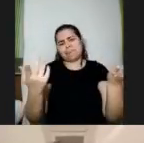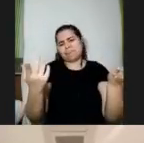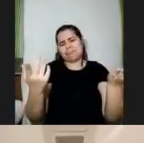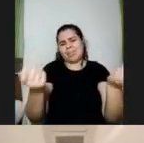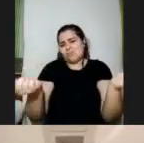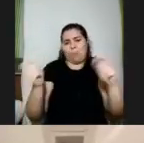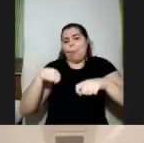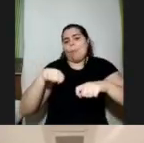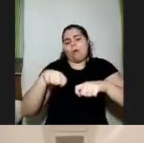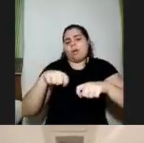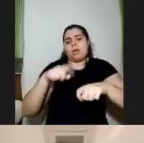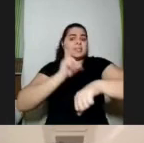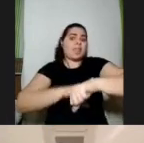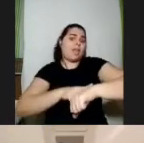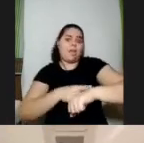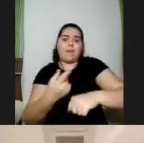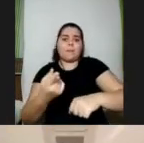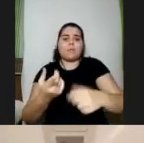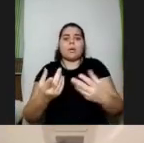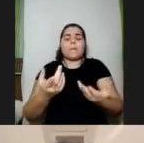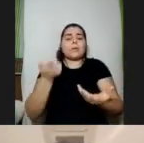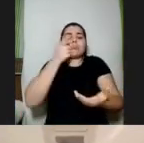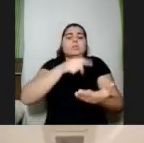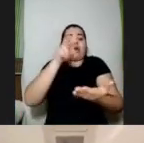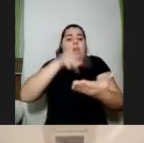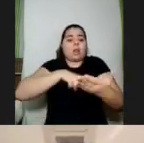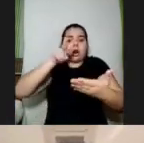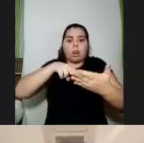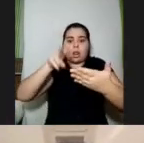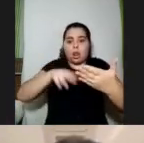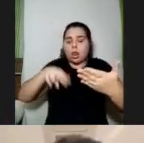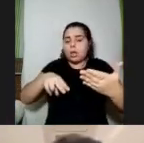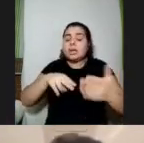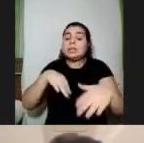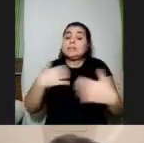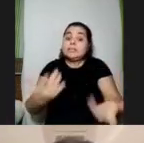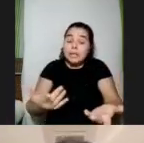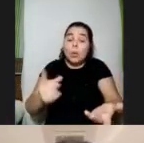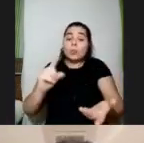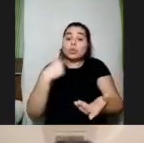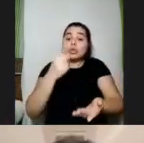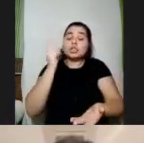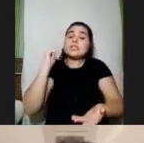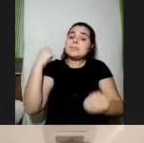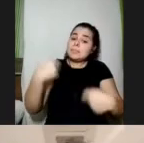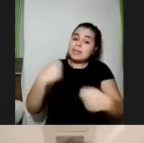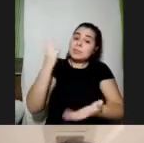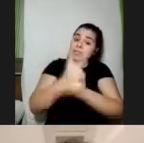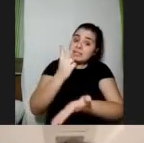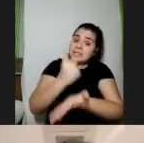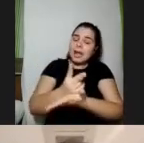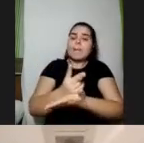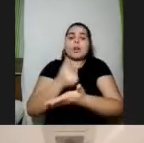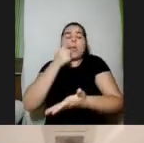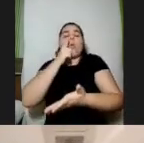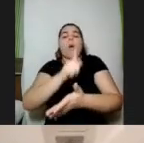capacidade tempo disponibilidade para ler aquilo tudo então a gente tem que sempre encontrar meios de chegar